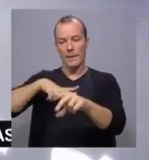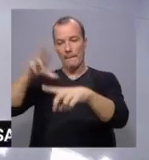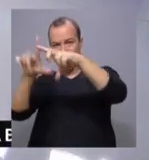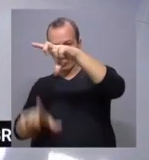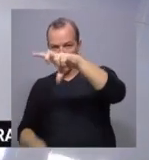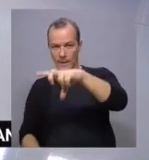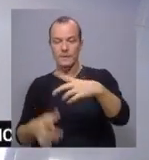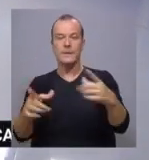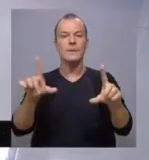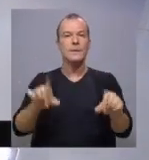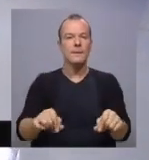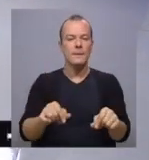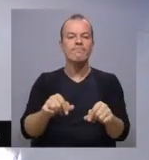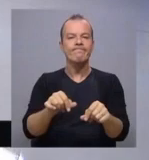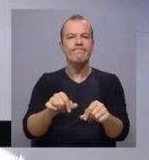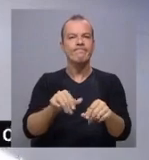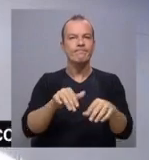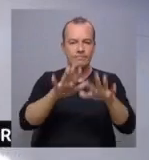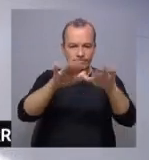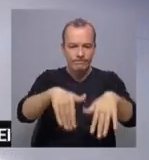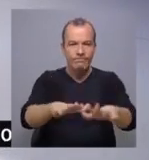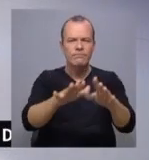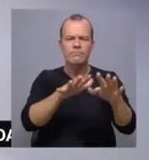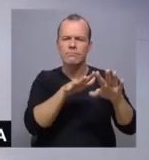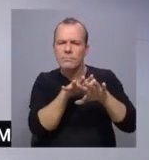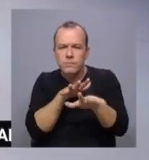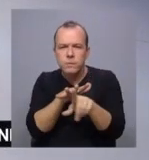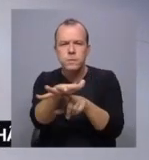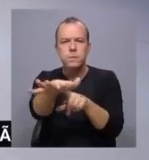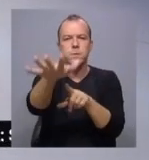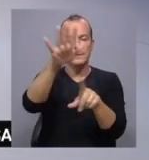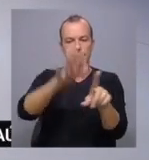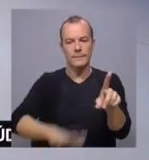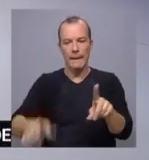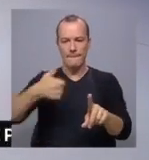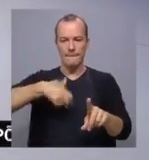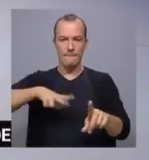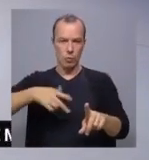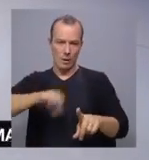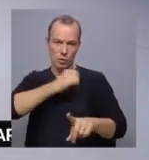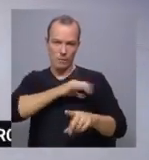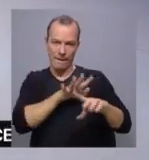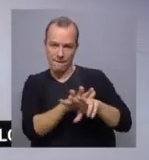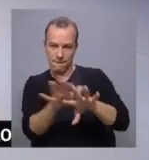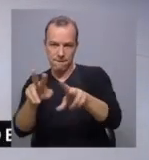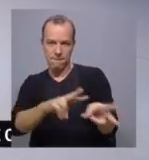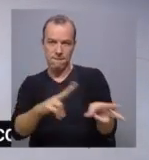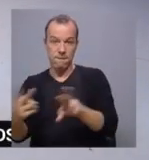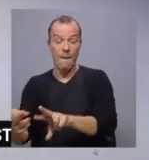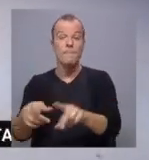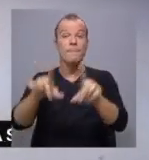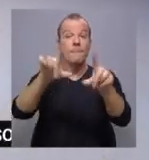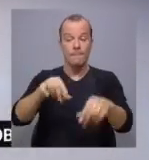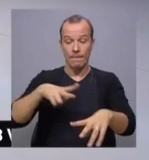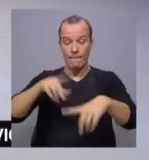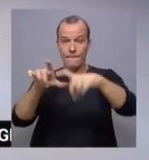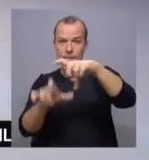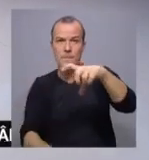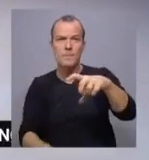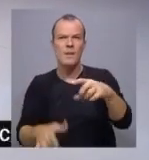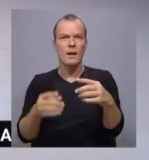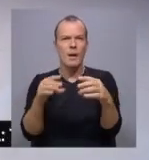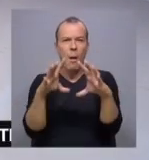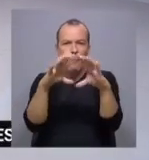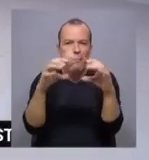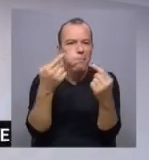Temos a passagem desta ondulação frontal a norte dos Açores e da Península Ibérica. Temos também no continente bastante nebulosidade baixa, que não é bem